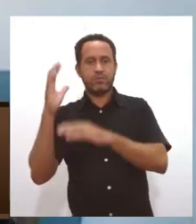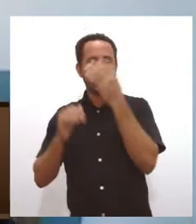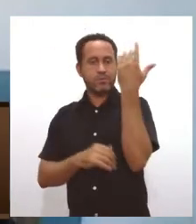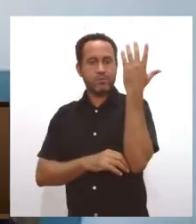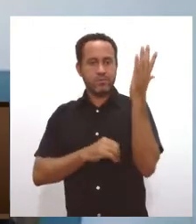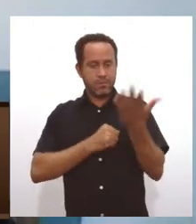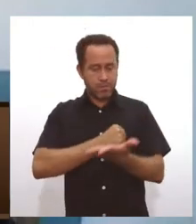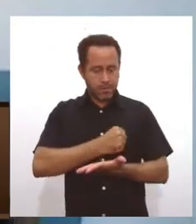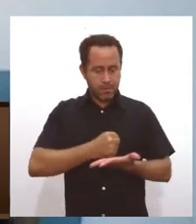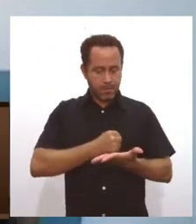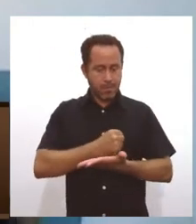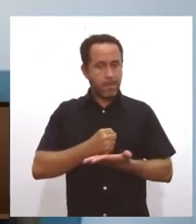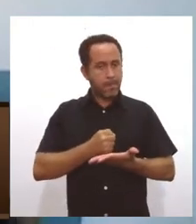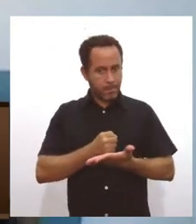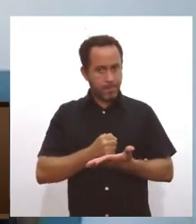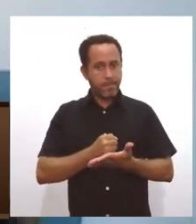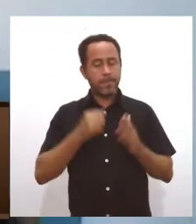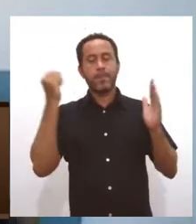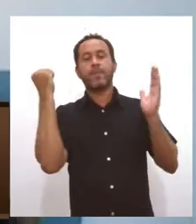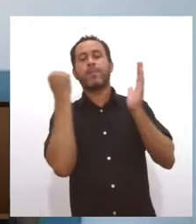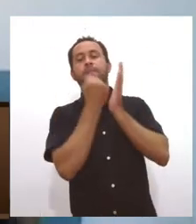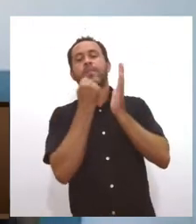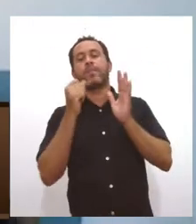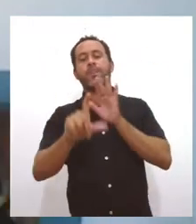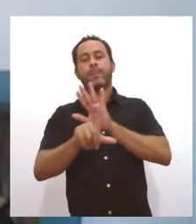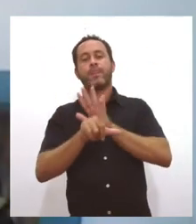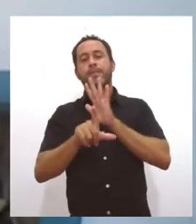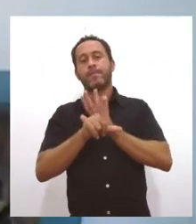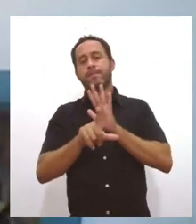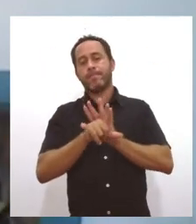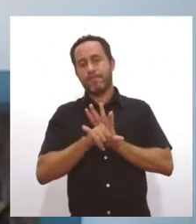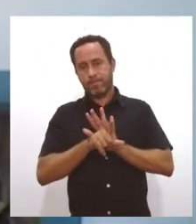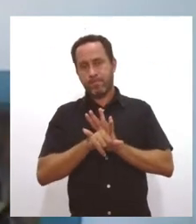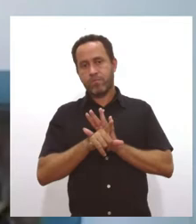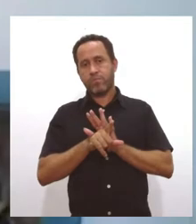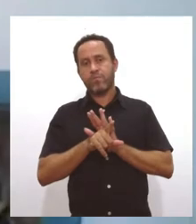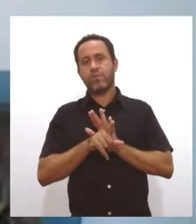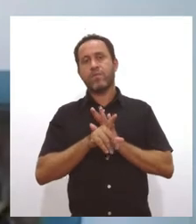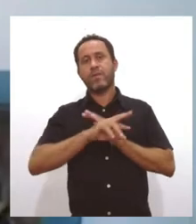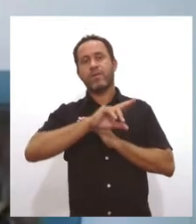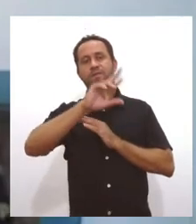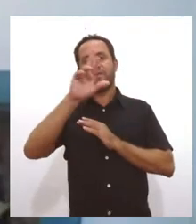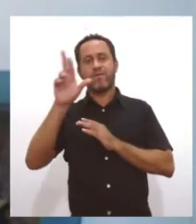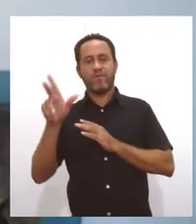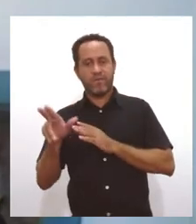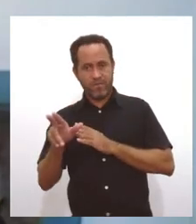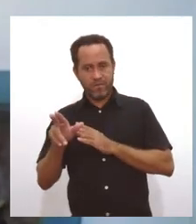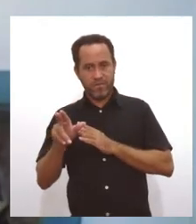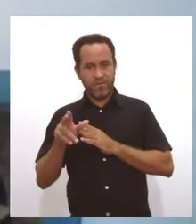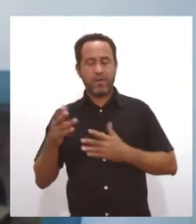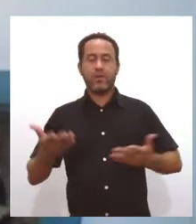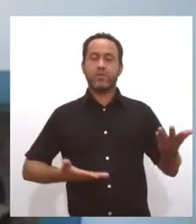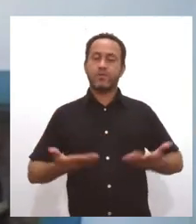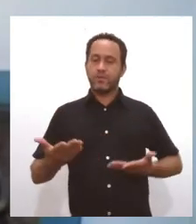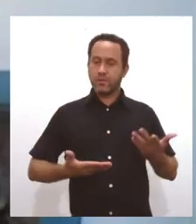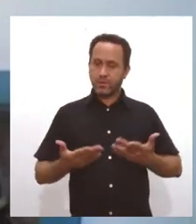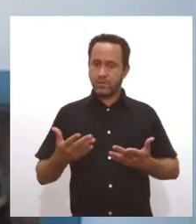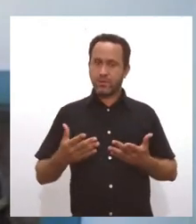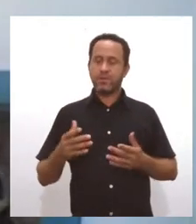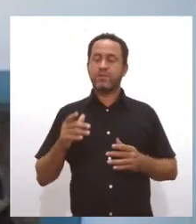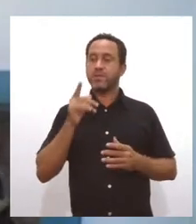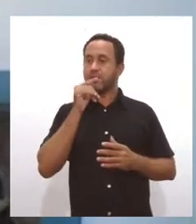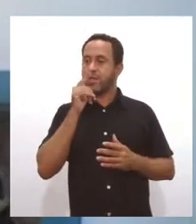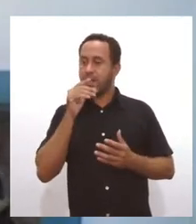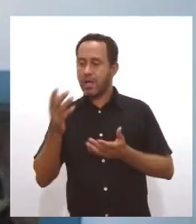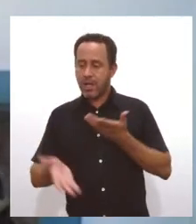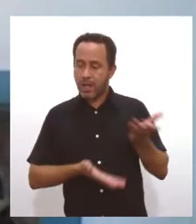e a gente vê que o novo marco legal do saneamento básico, ele envolve uma série de prestação de serviços de captação de água, né? Então,